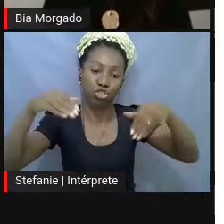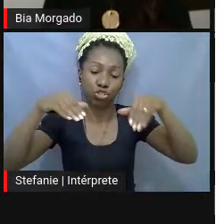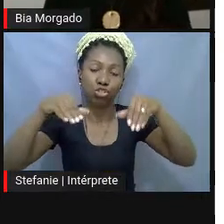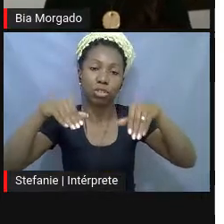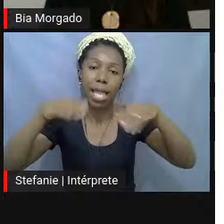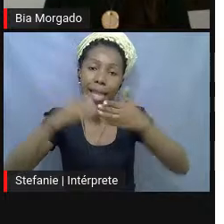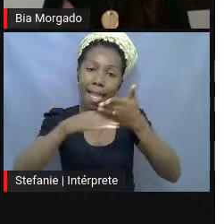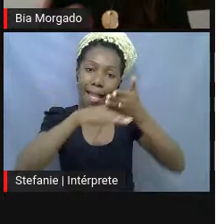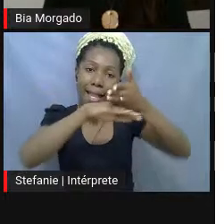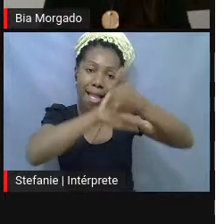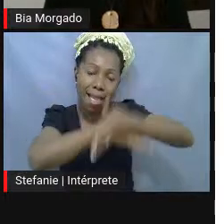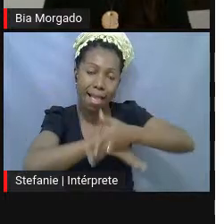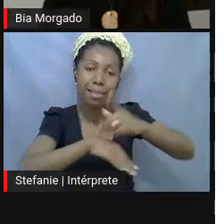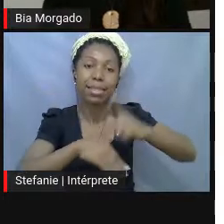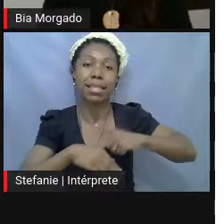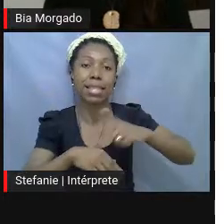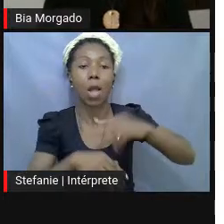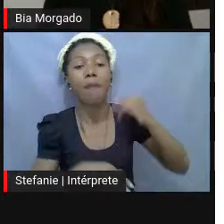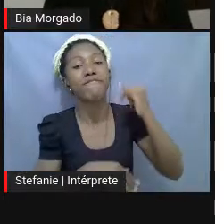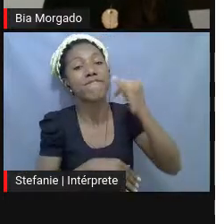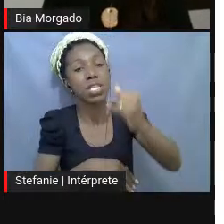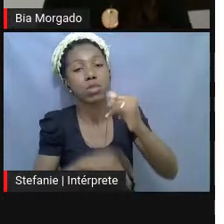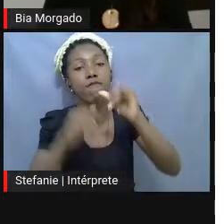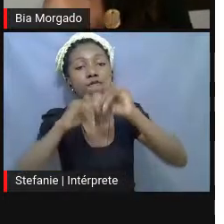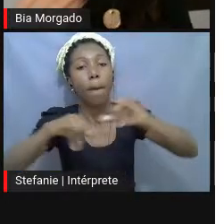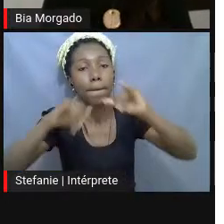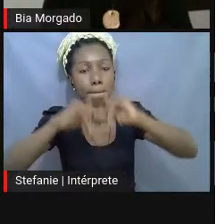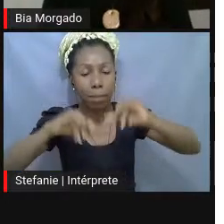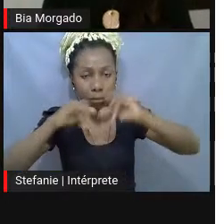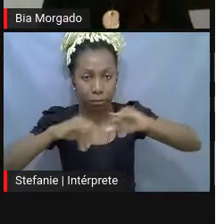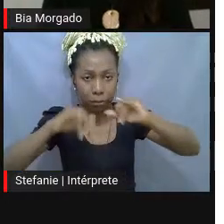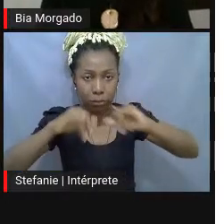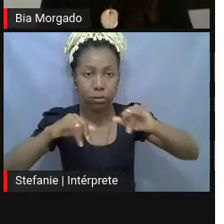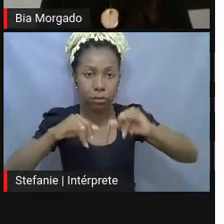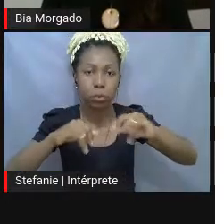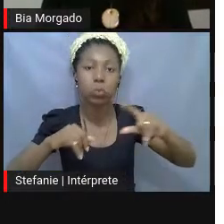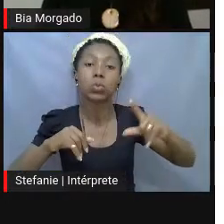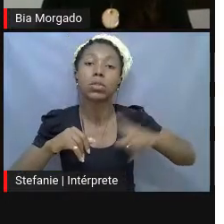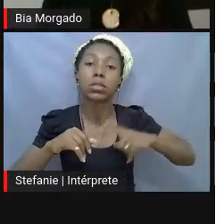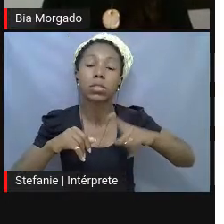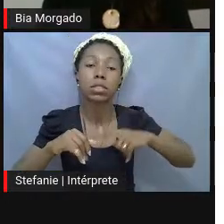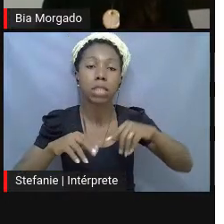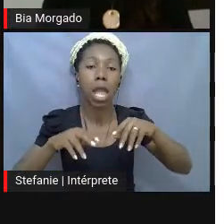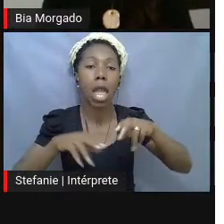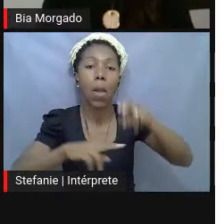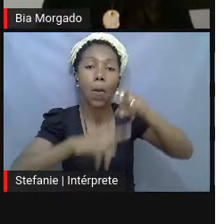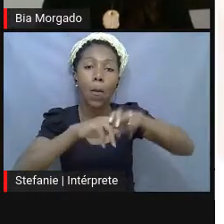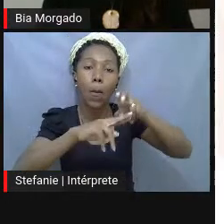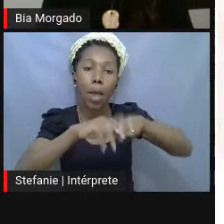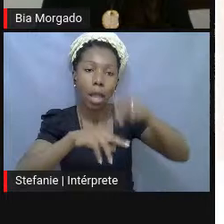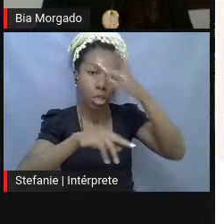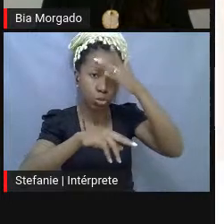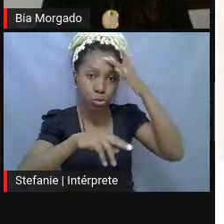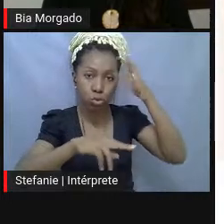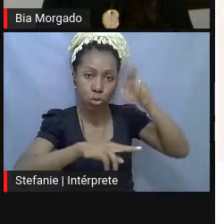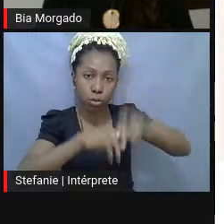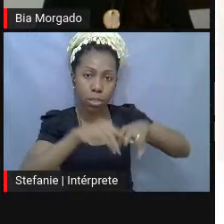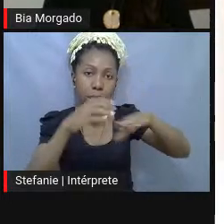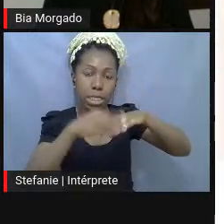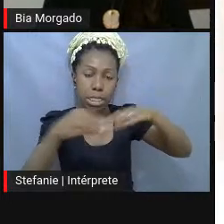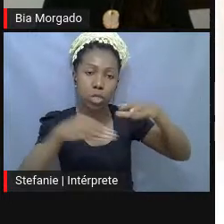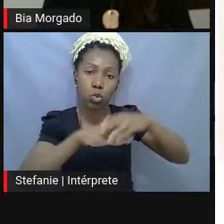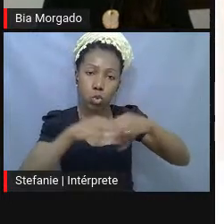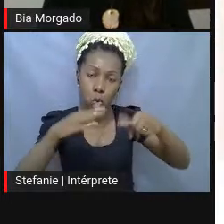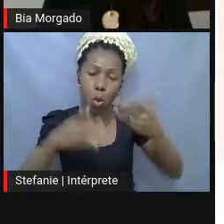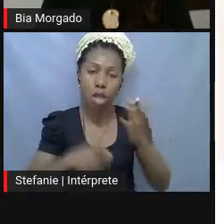aqui, uma sinalização, uma informação, né, ele faz um banco para as pessoas sentarem para tirar o sapato, ele vê que isso, por exemplo, ia fazer